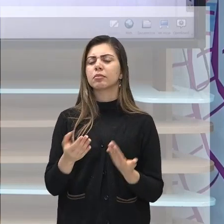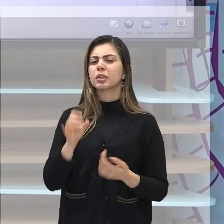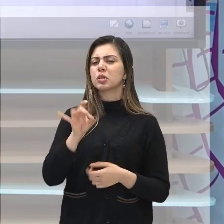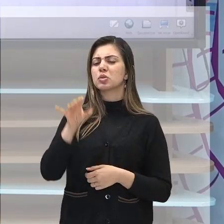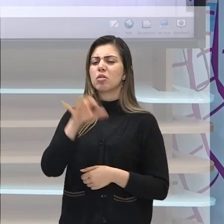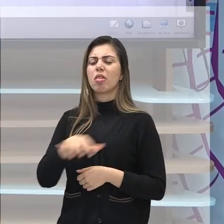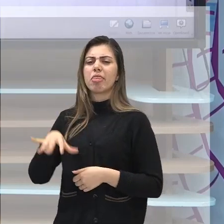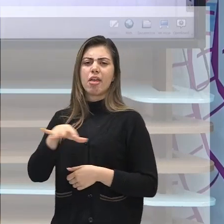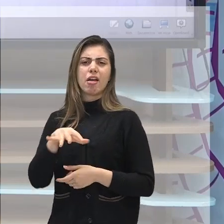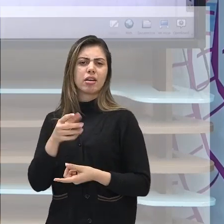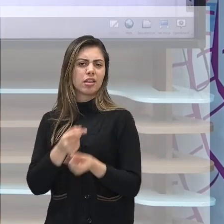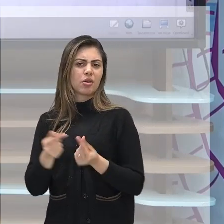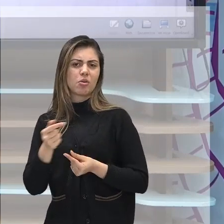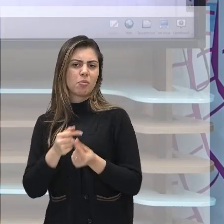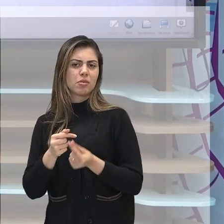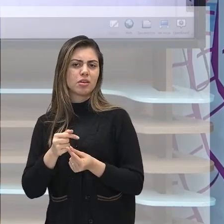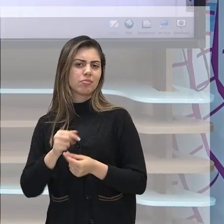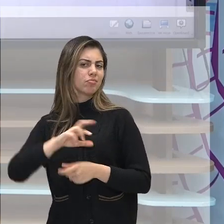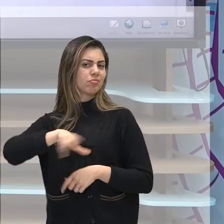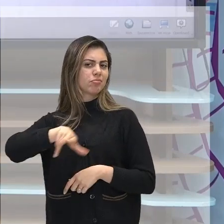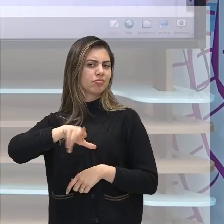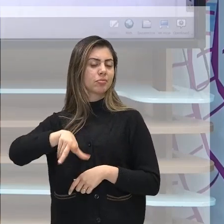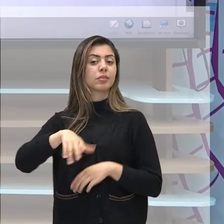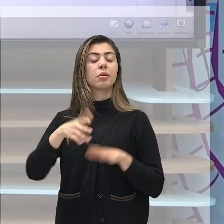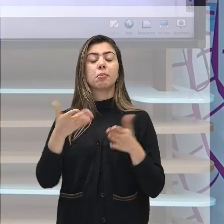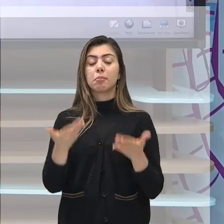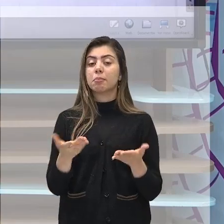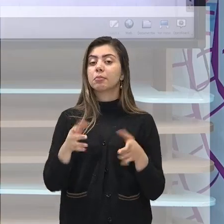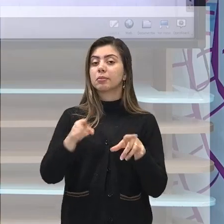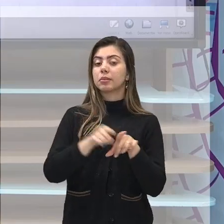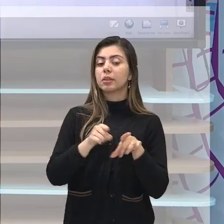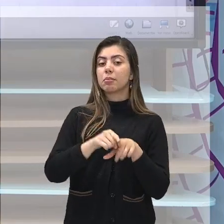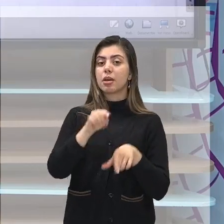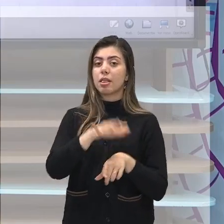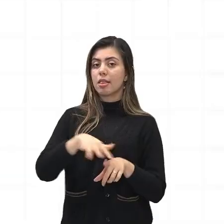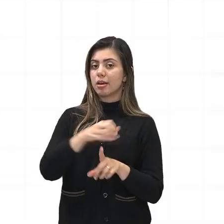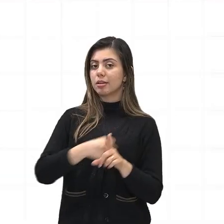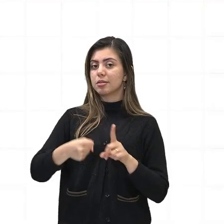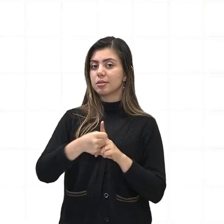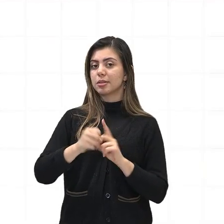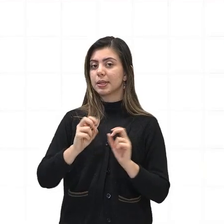econômico, mas também no campo social.